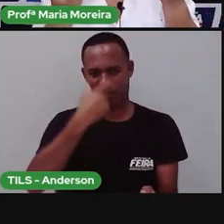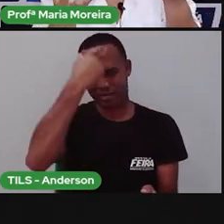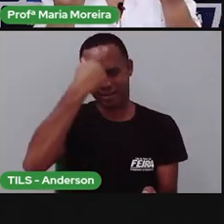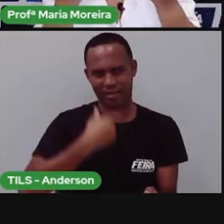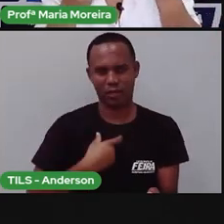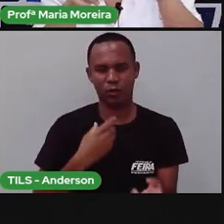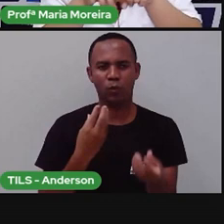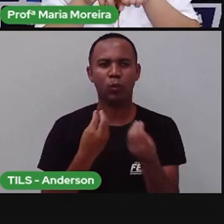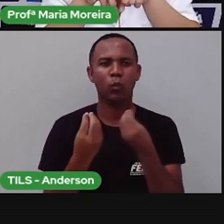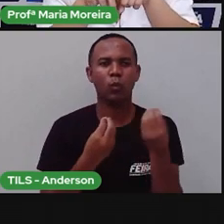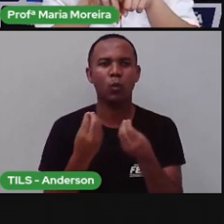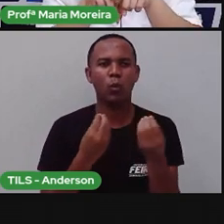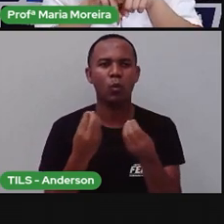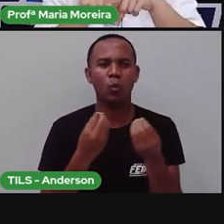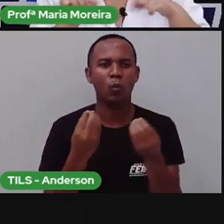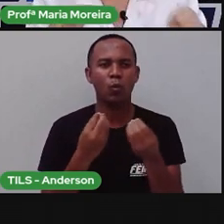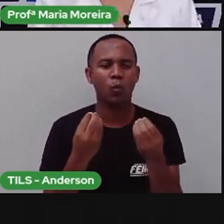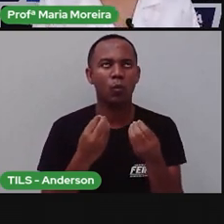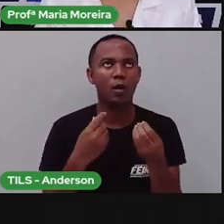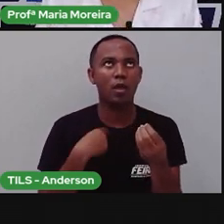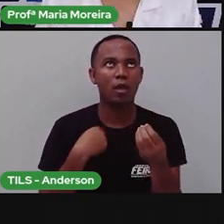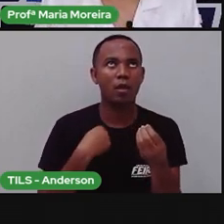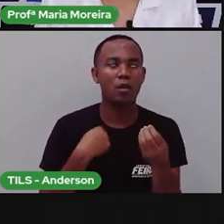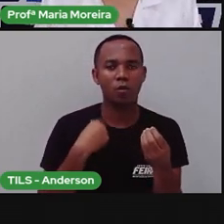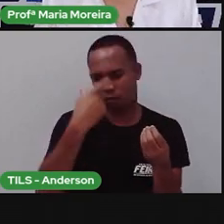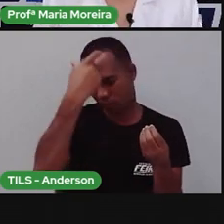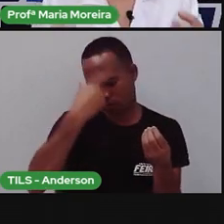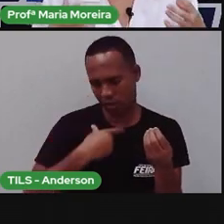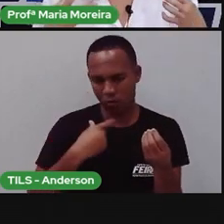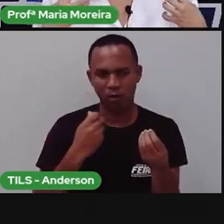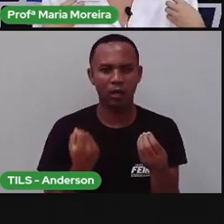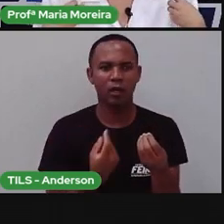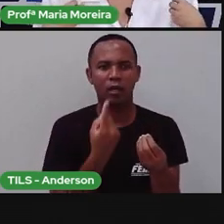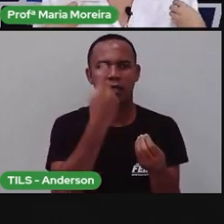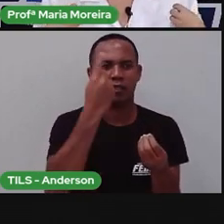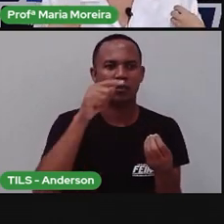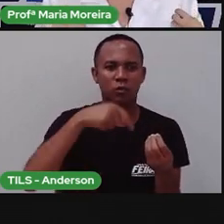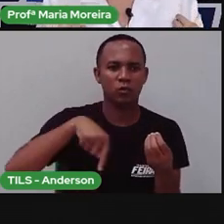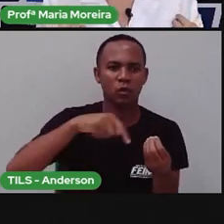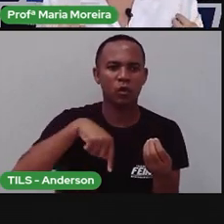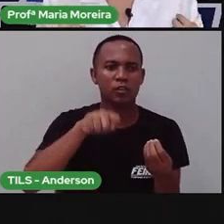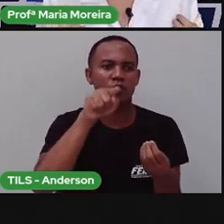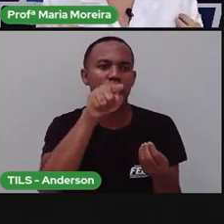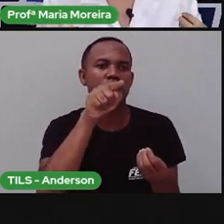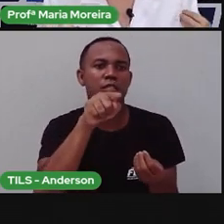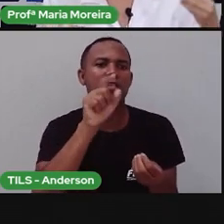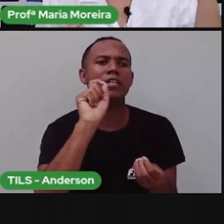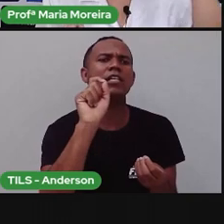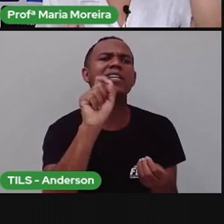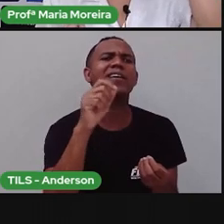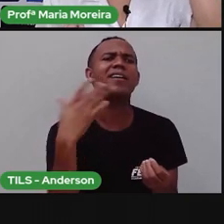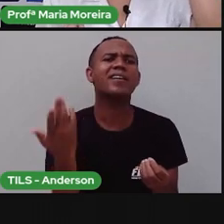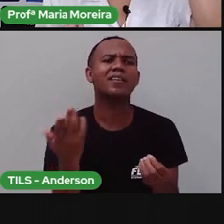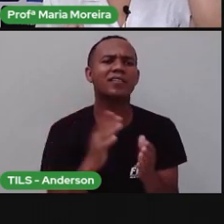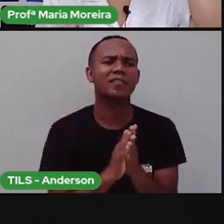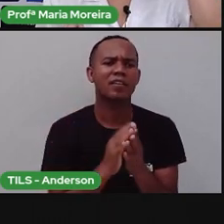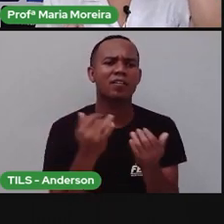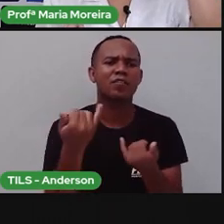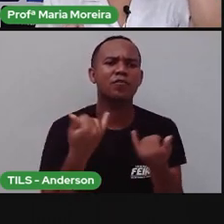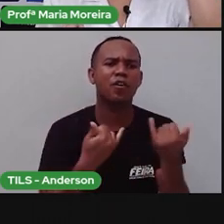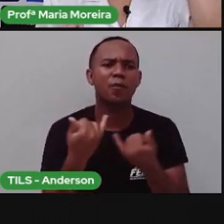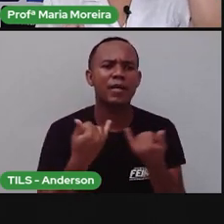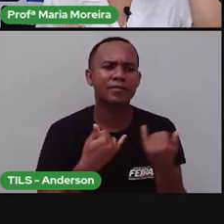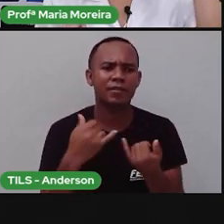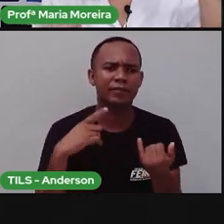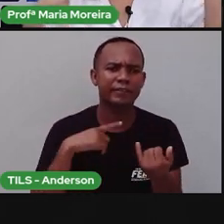nossa identidade, elas andam o quê? Lado a lado. Porque isso é quem nós somos. As informações que eu